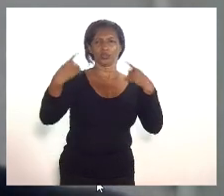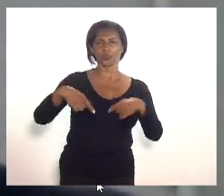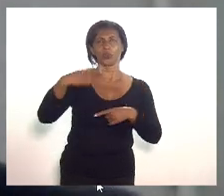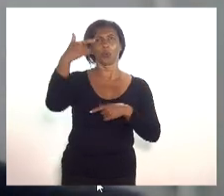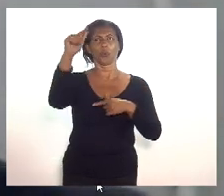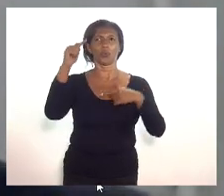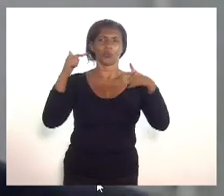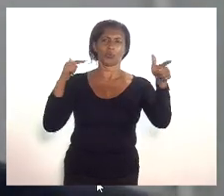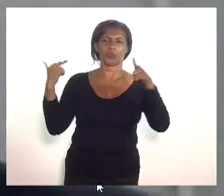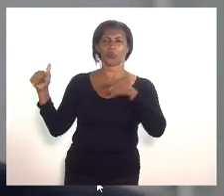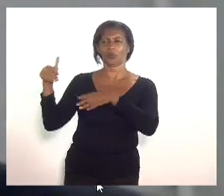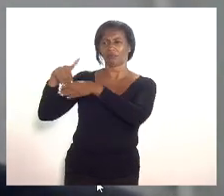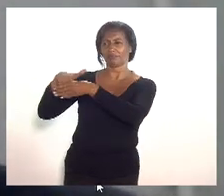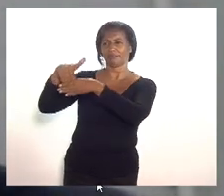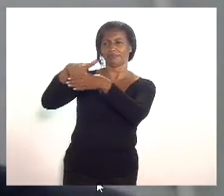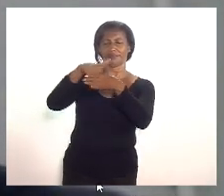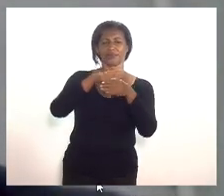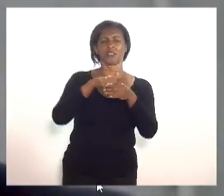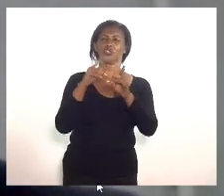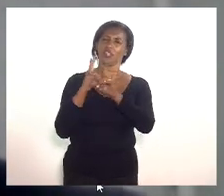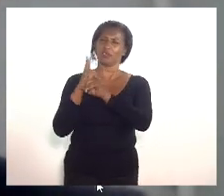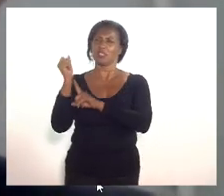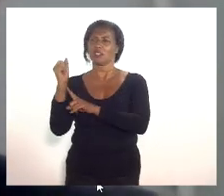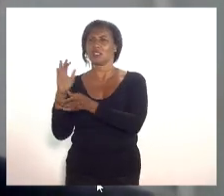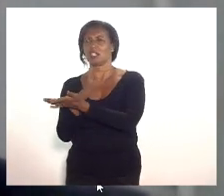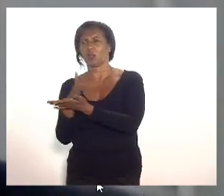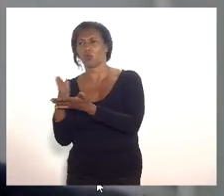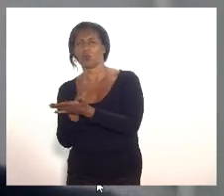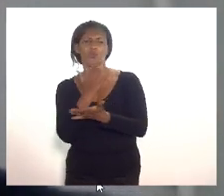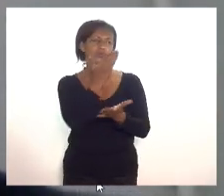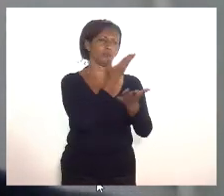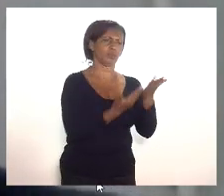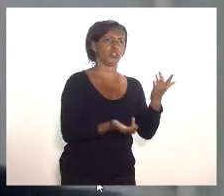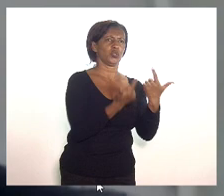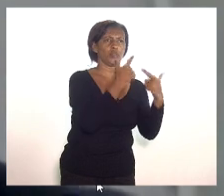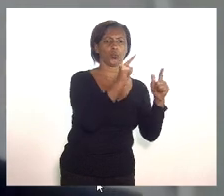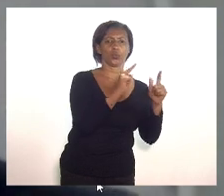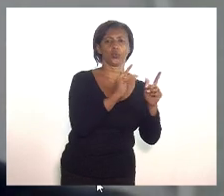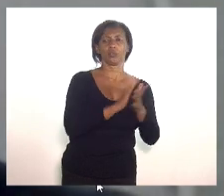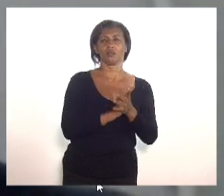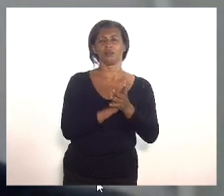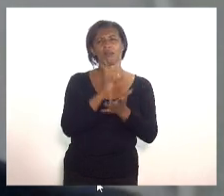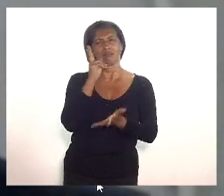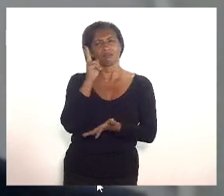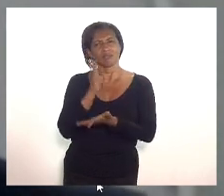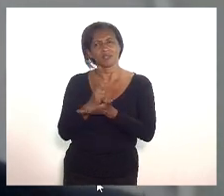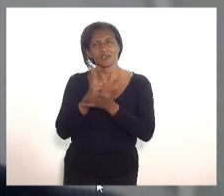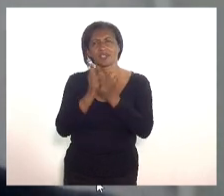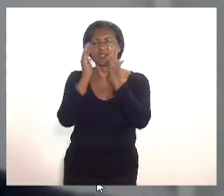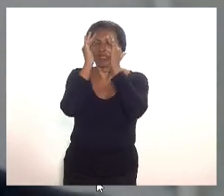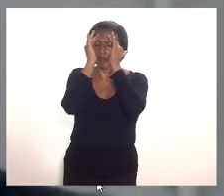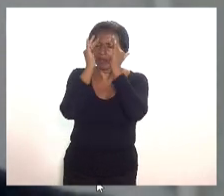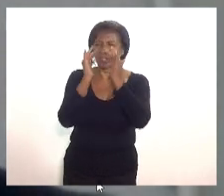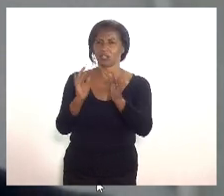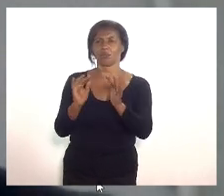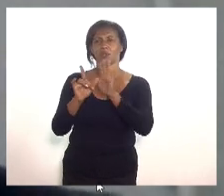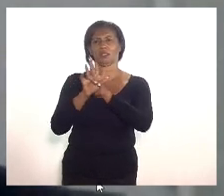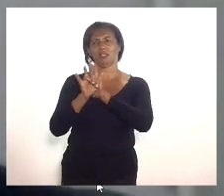já fui vitorioso em algumas fui derrotado em outras e sempre respeitei o resultado da eleição